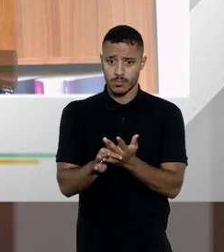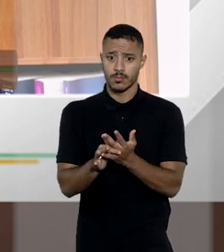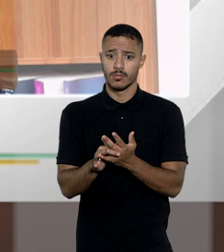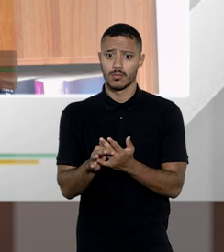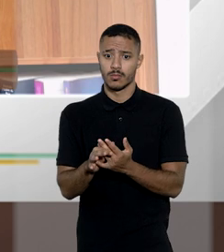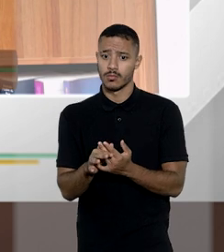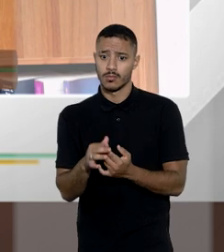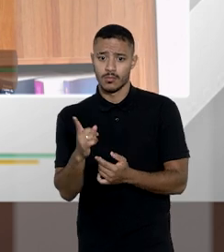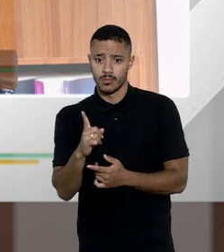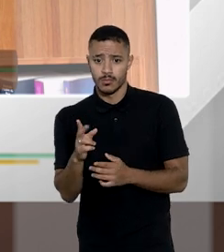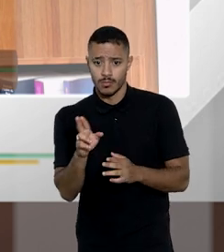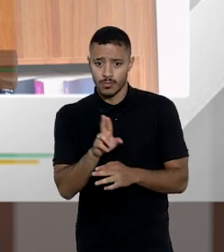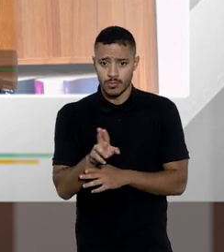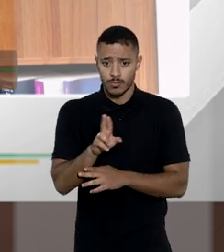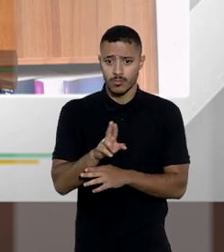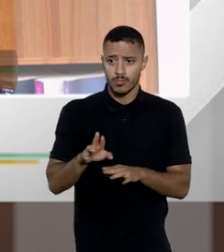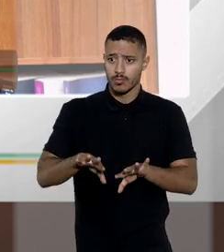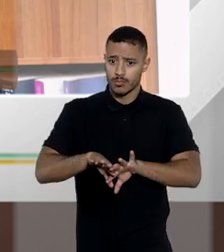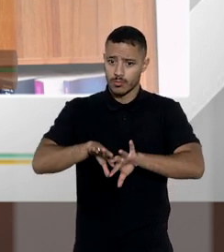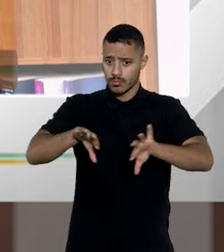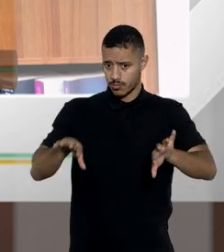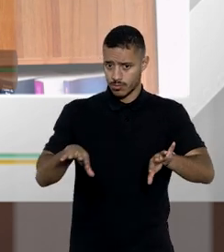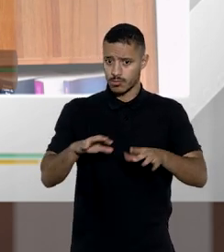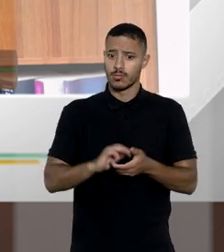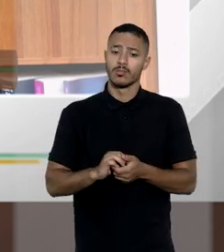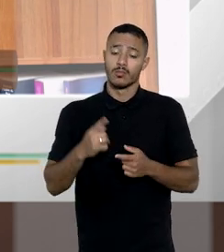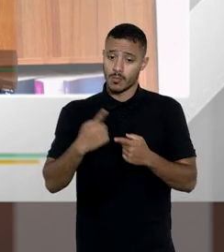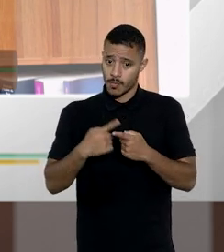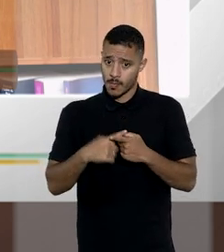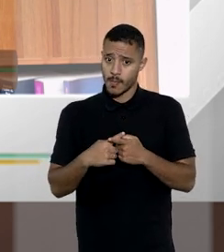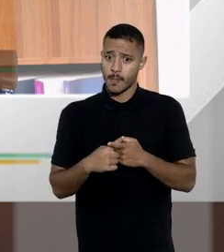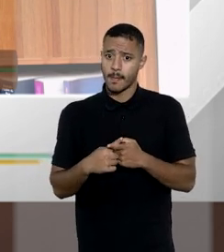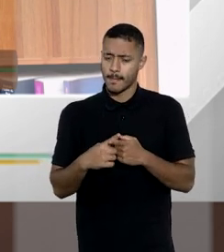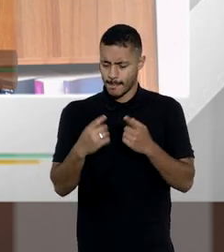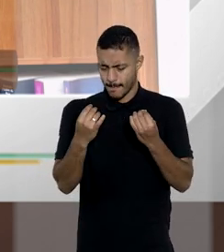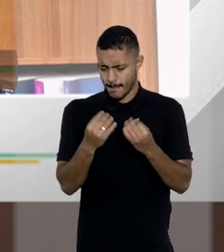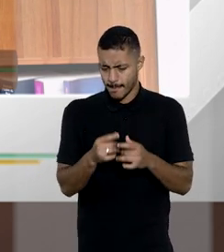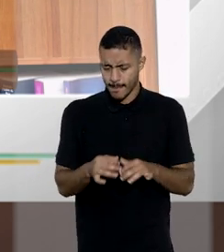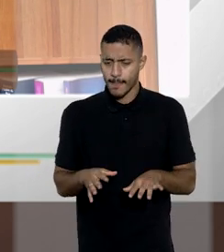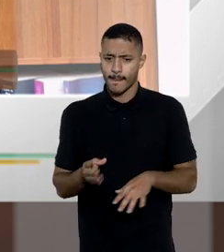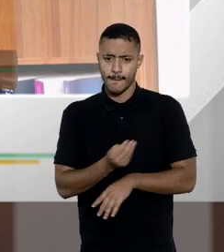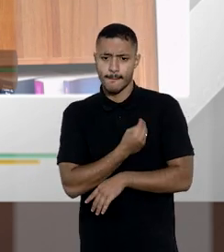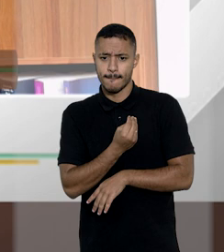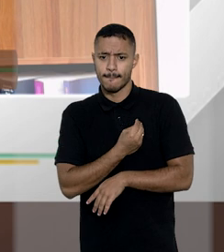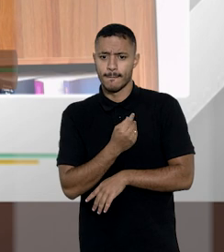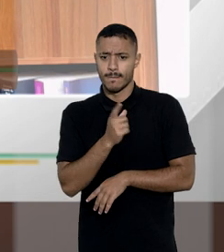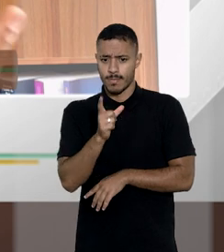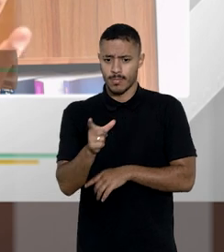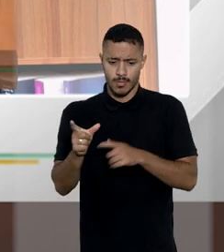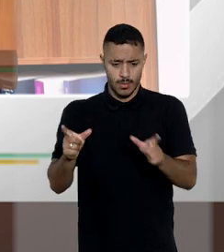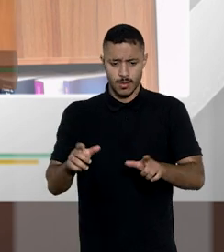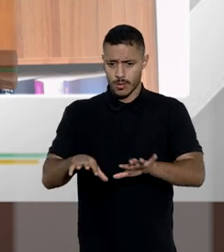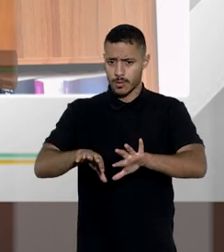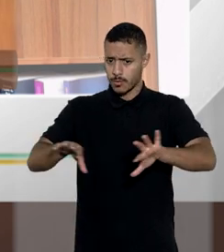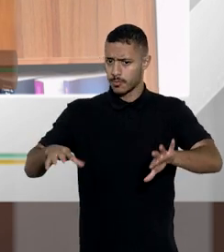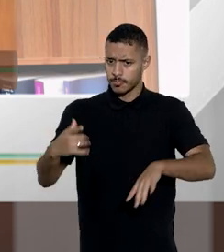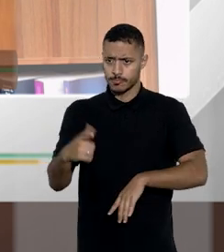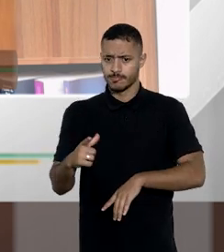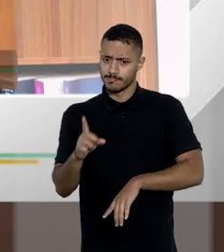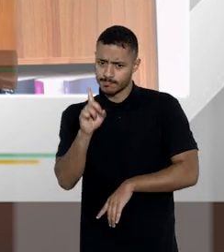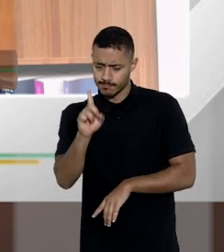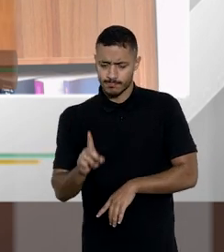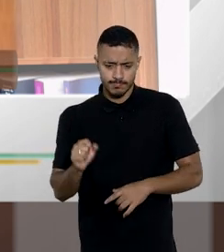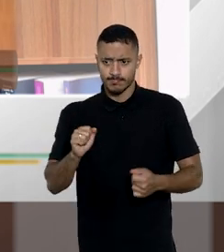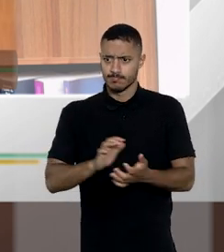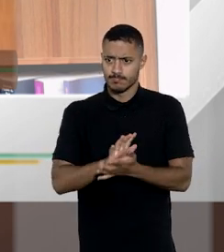casar então ou ter uma união estável pelo regime de separação convencional porque daí na dissolução em vida cada um vai pro seu lado